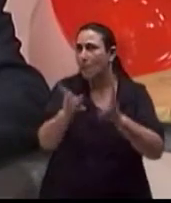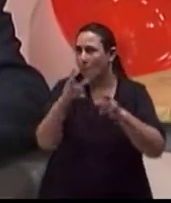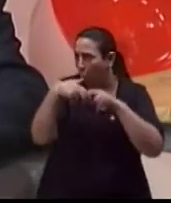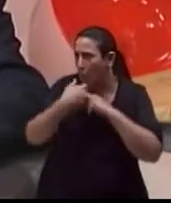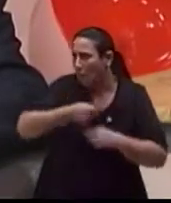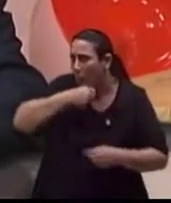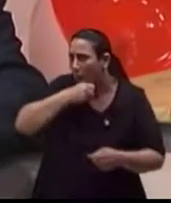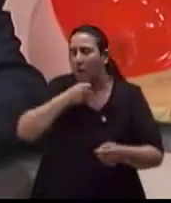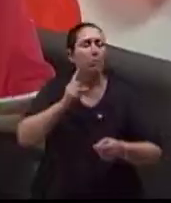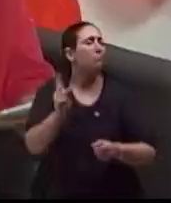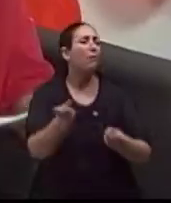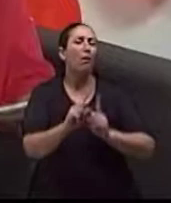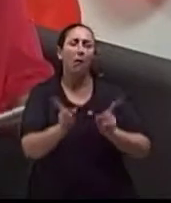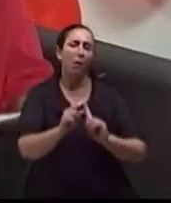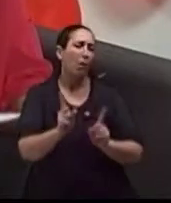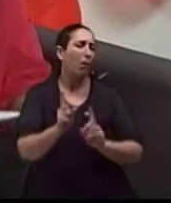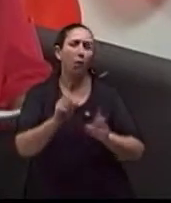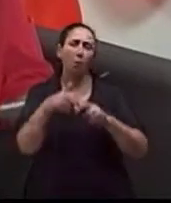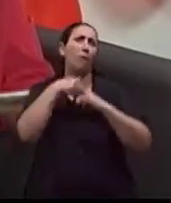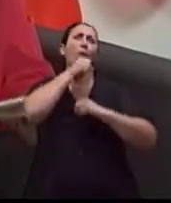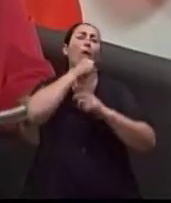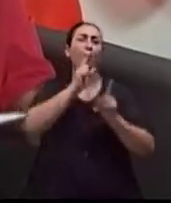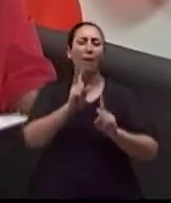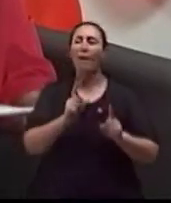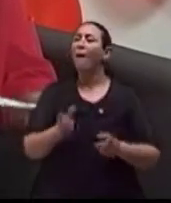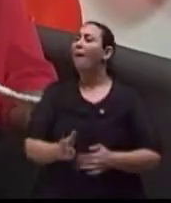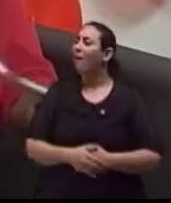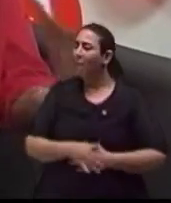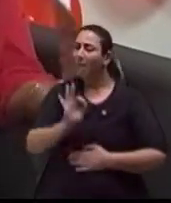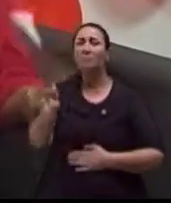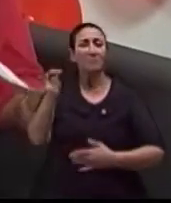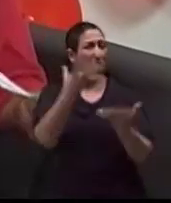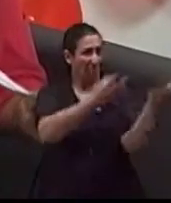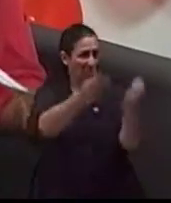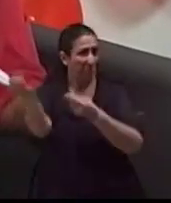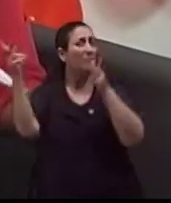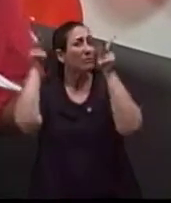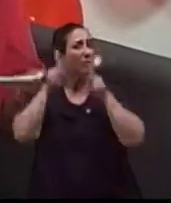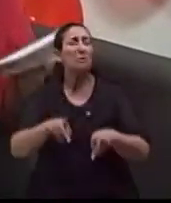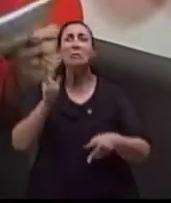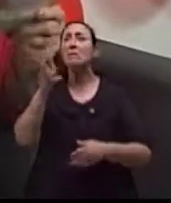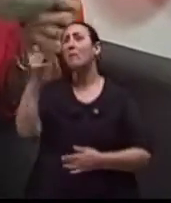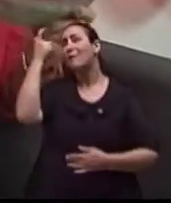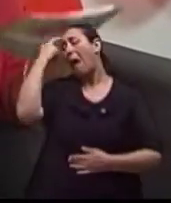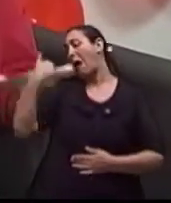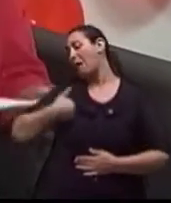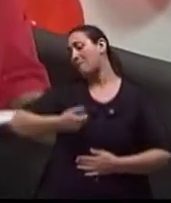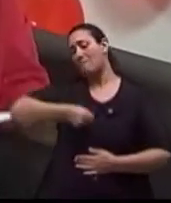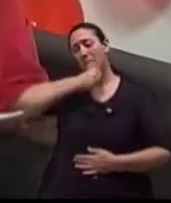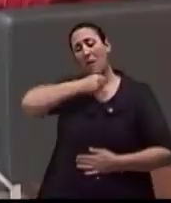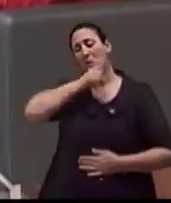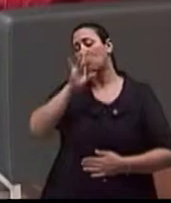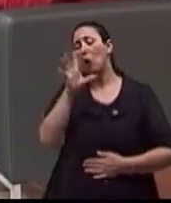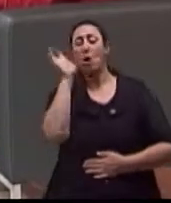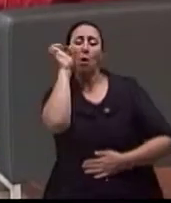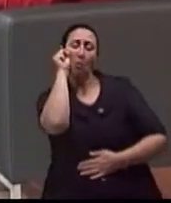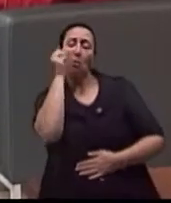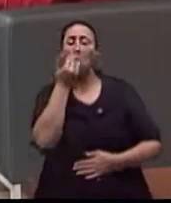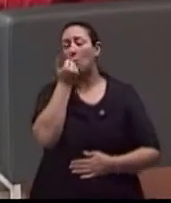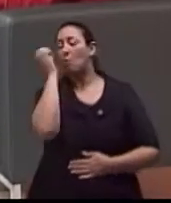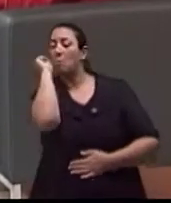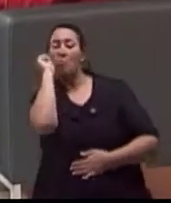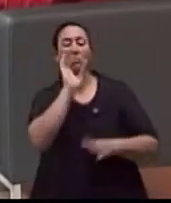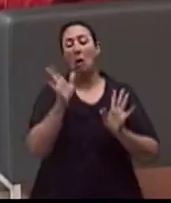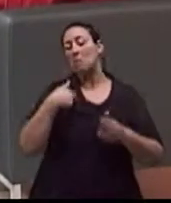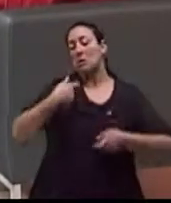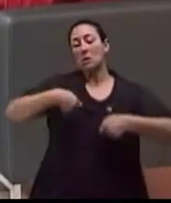envelhecendo. Viram, meus amigos, muitas pessoas assim, não, é porque eu já estou naquela idade de só come e dorme. Não, não